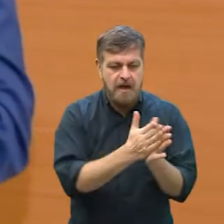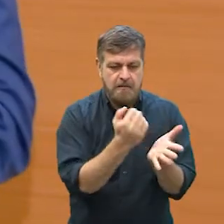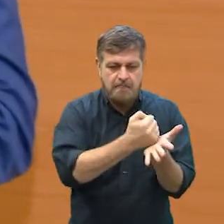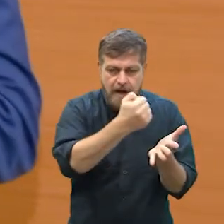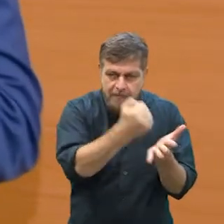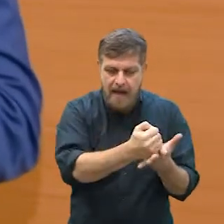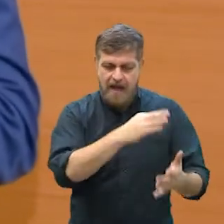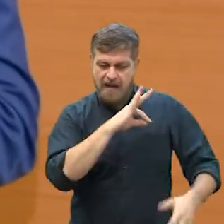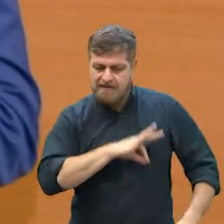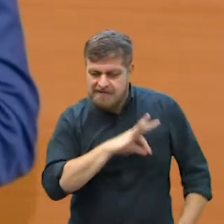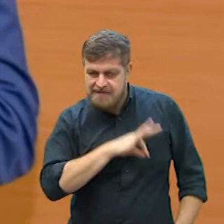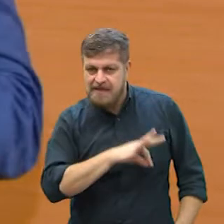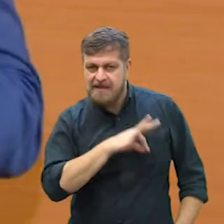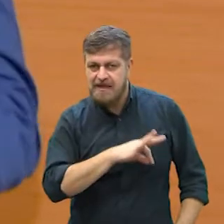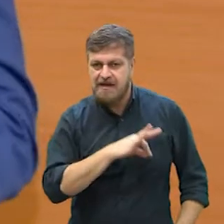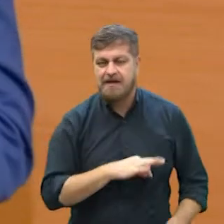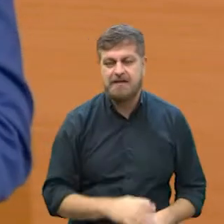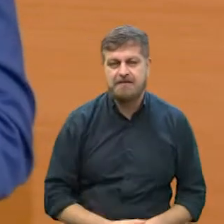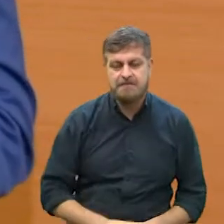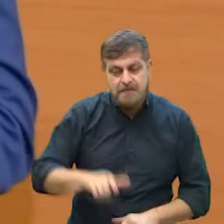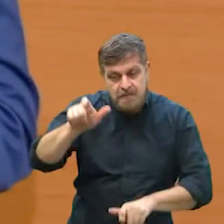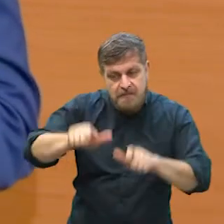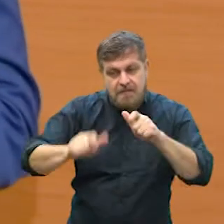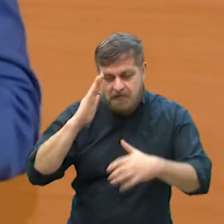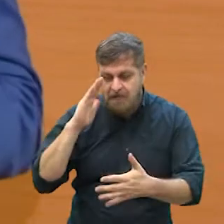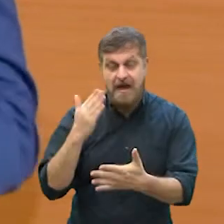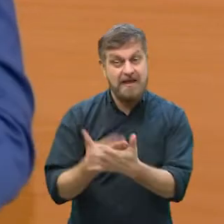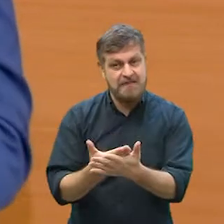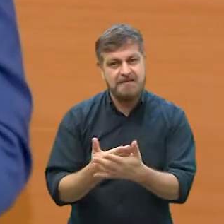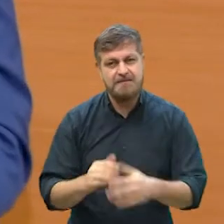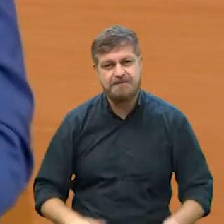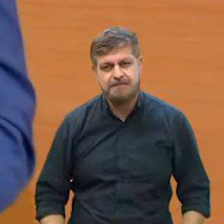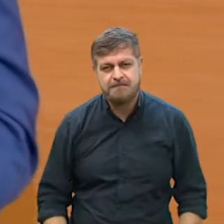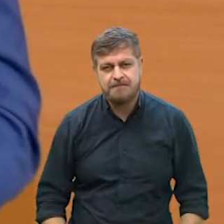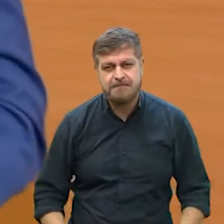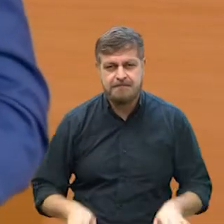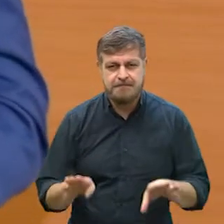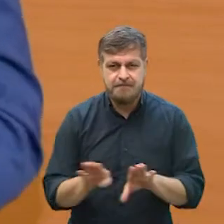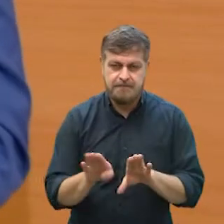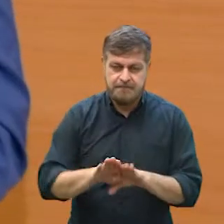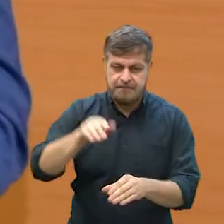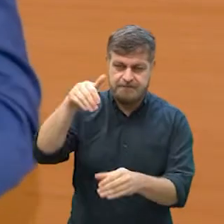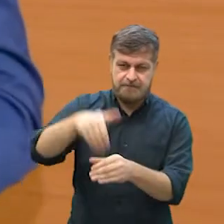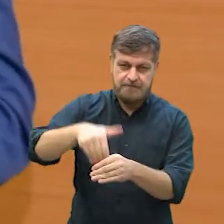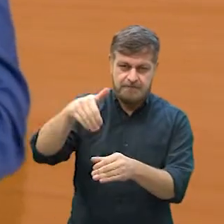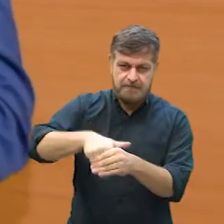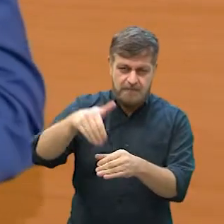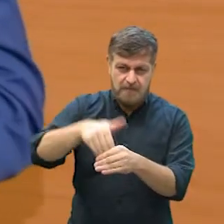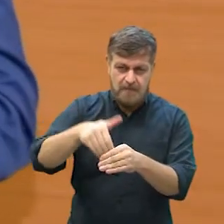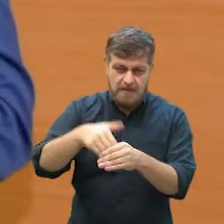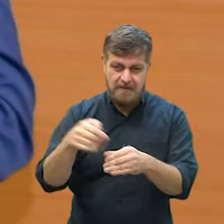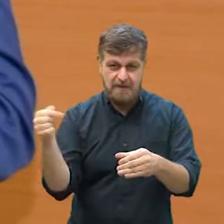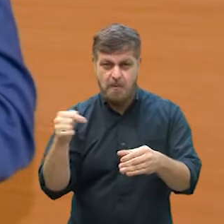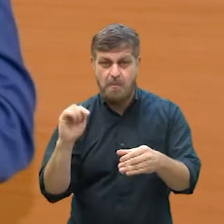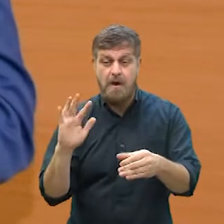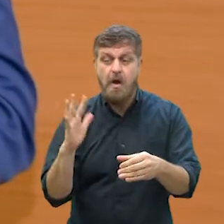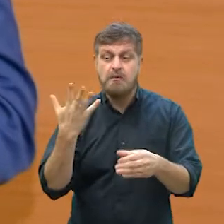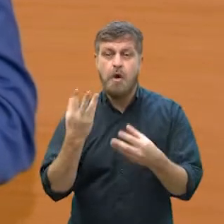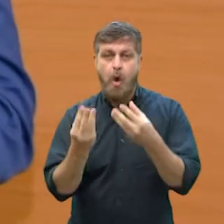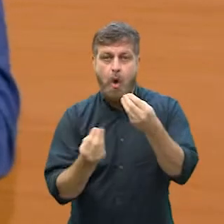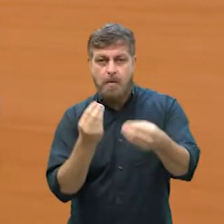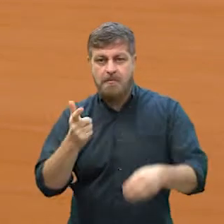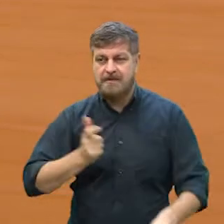de empregos, gerando renda, riqueza. Então, isso aumentou bastante e também pela própria votação. A votação acabou ficando mais,